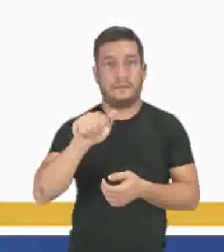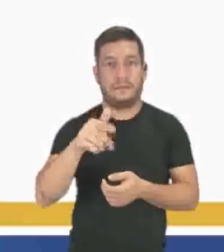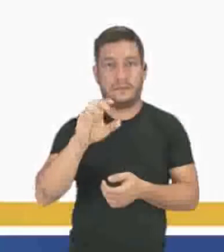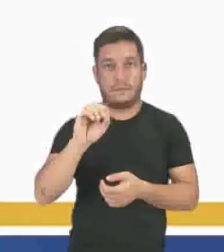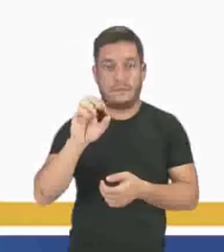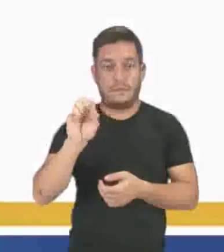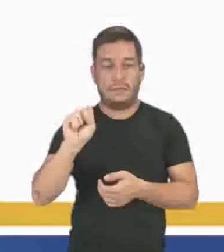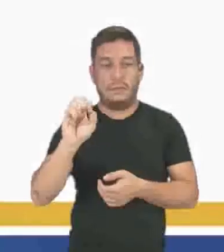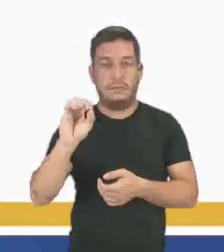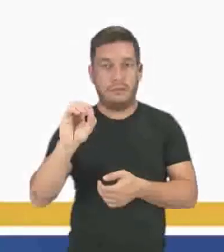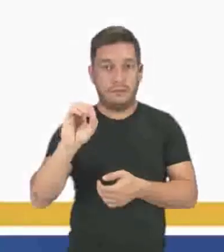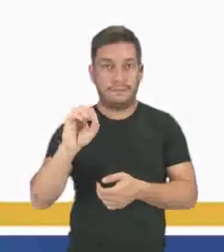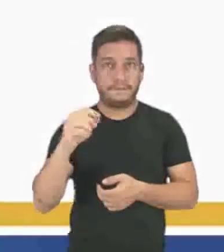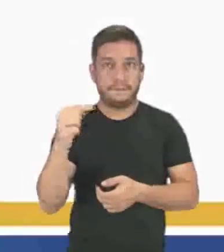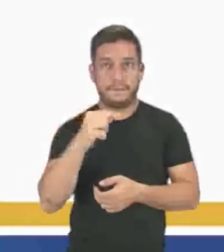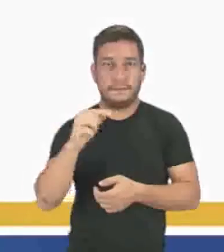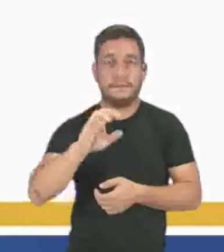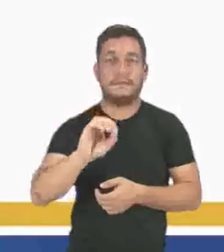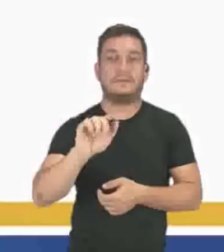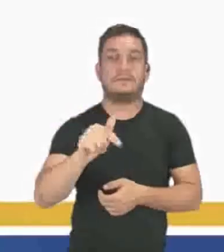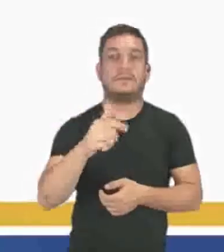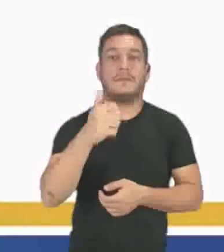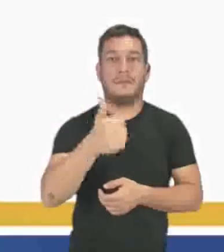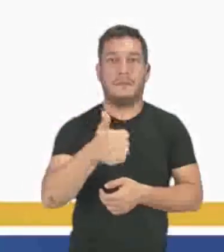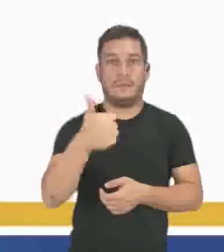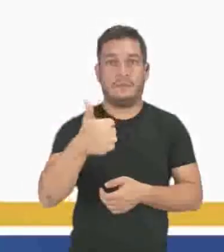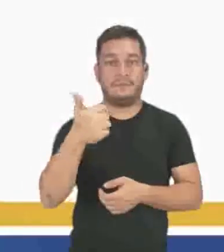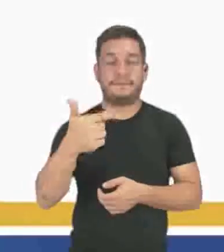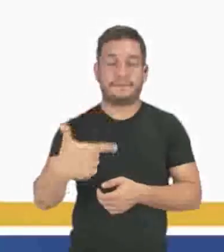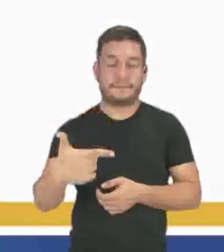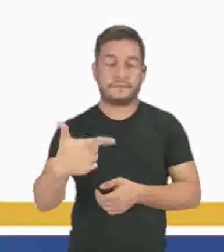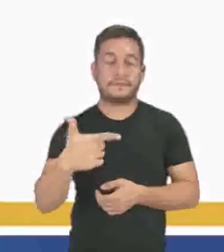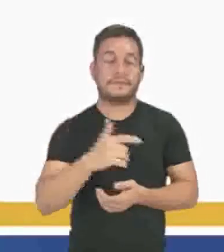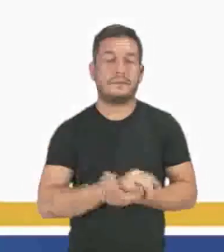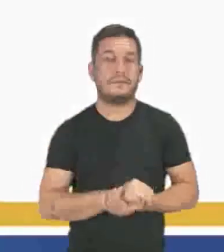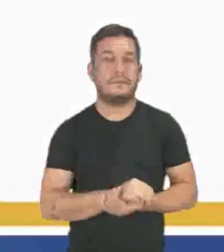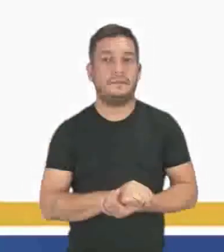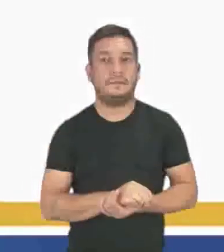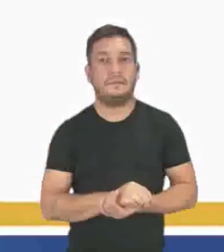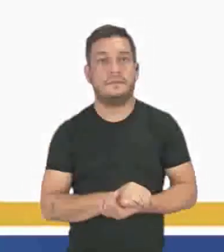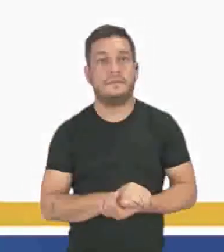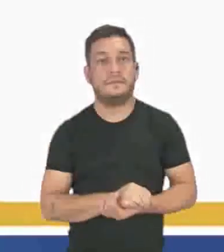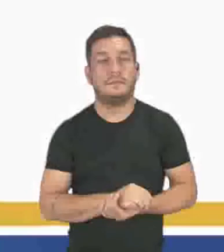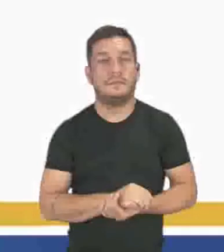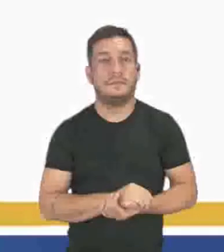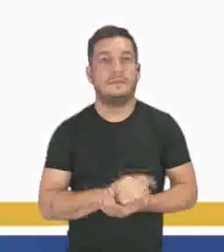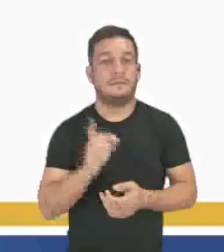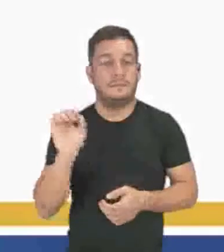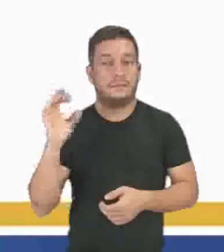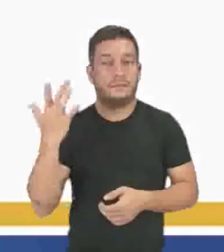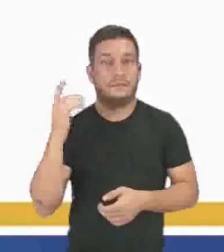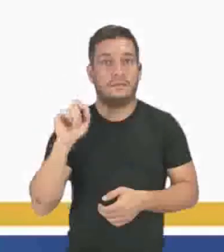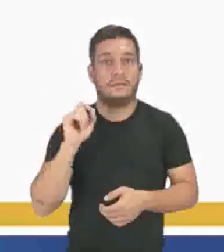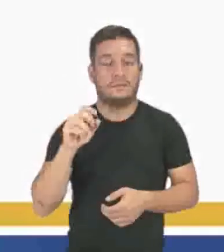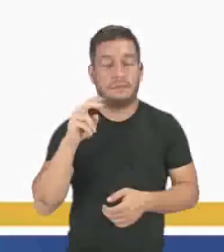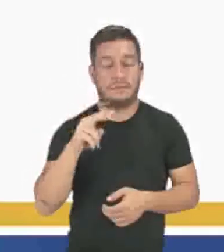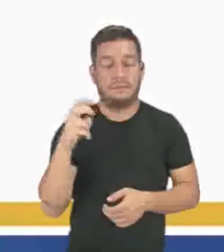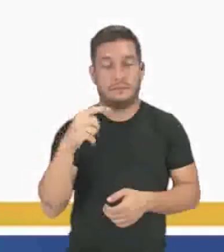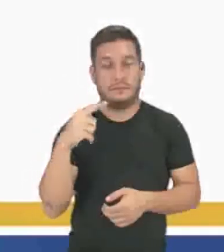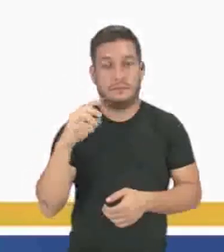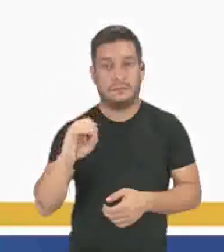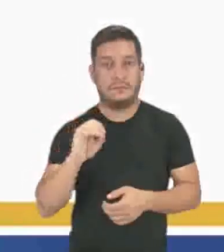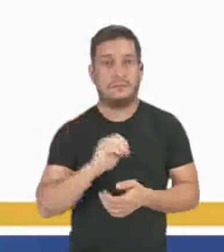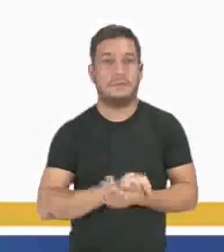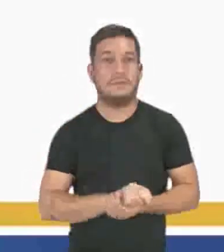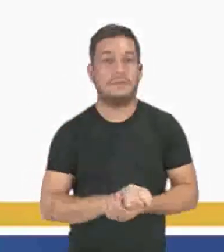,080 menos 0,112. variação do tempo, 5 menos 0.